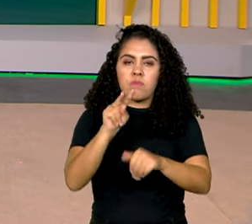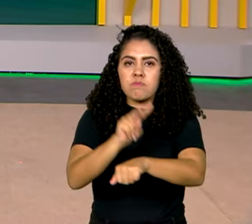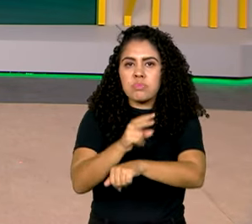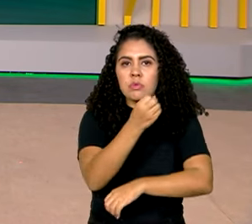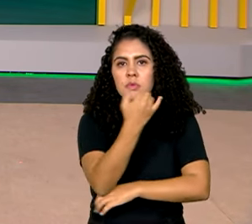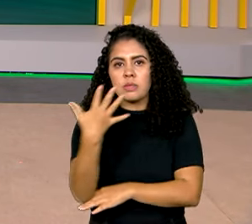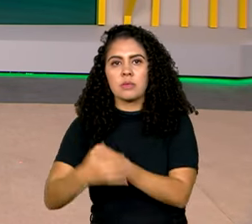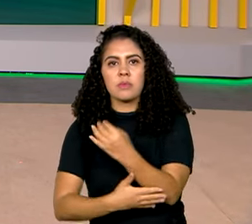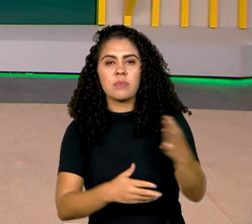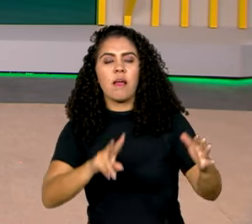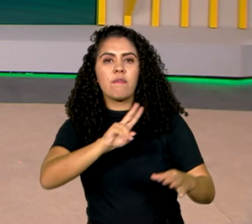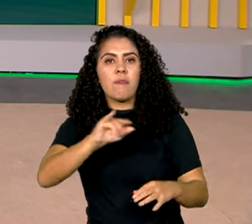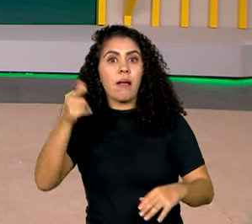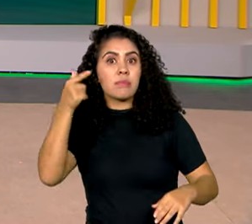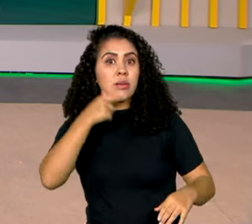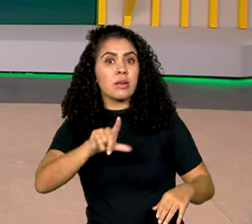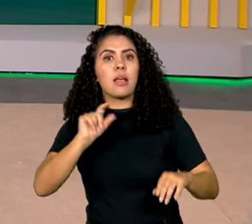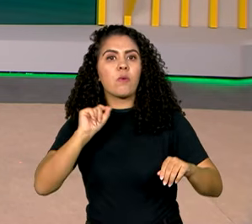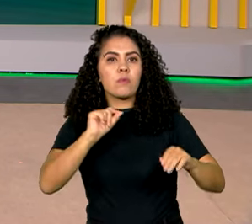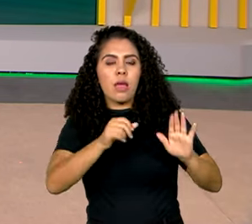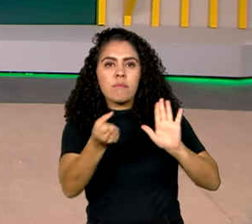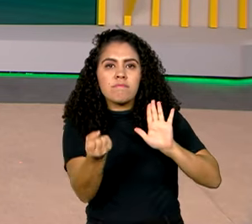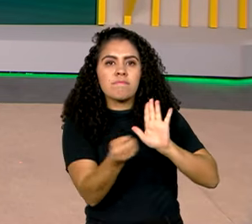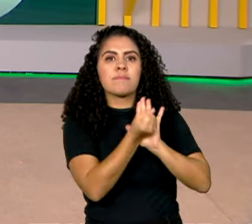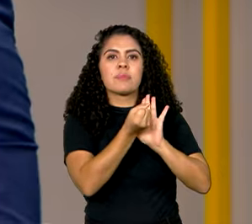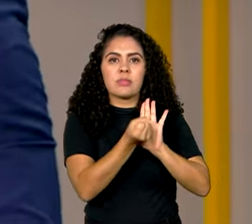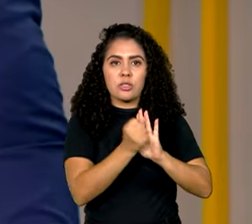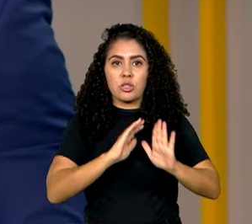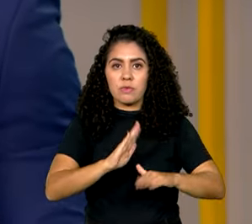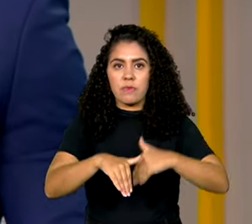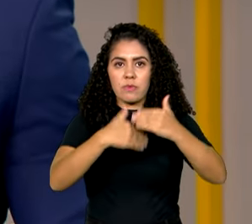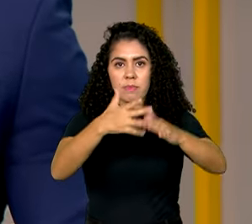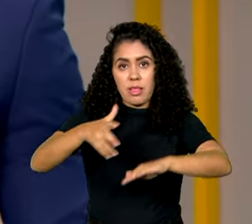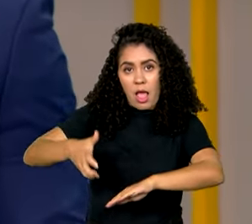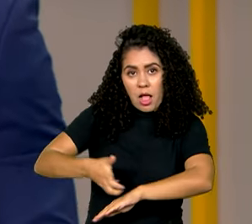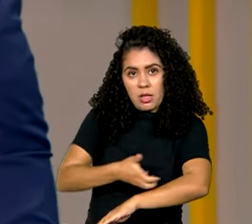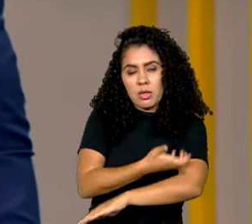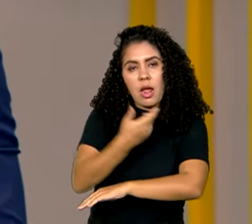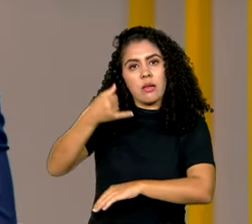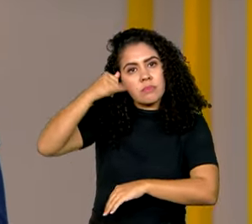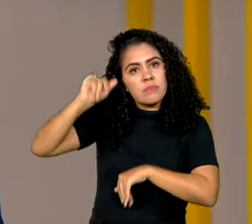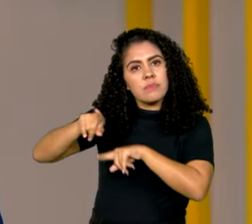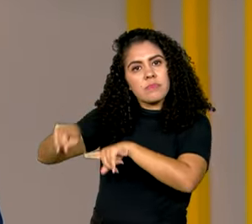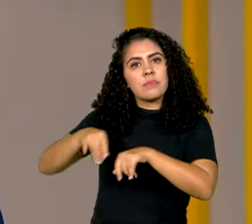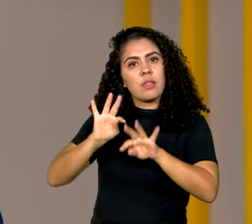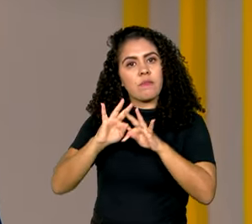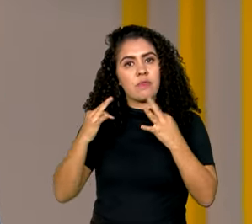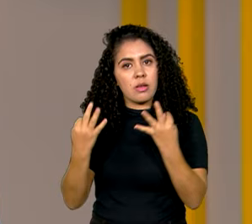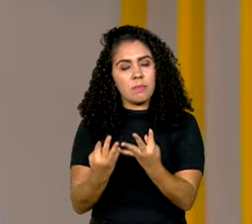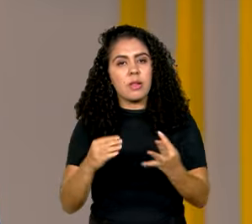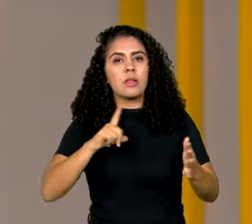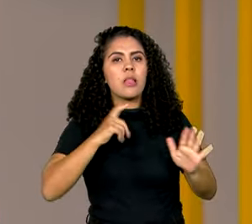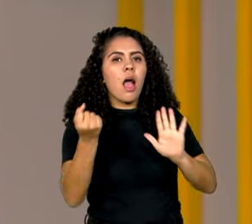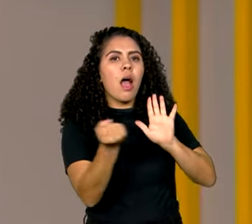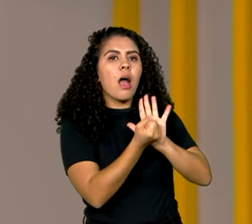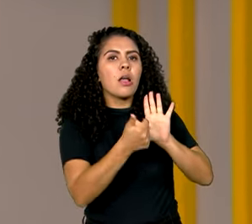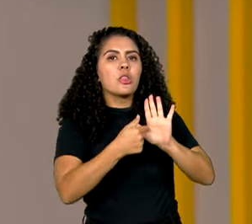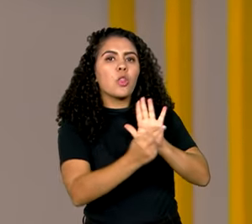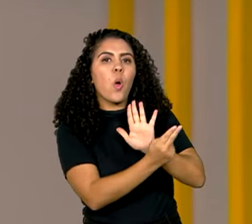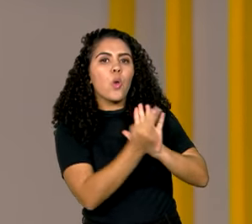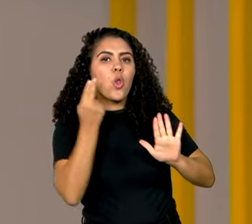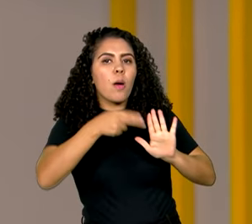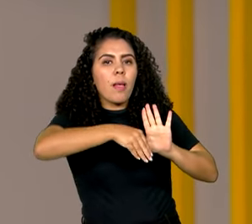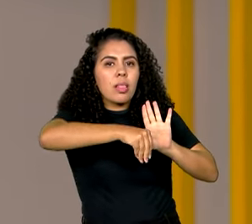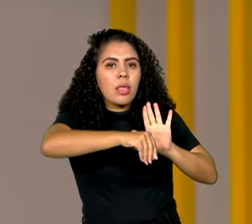Ministério do Desenvolvimento Agrário e Agricultura Familiar. O rótulo vai trazer o nome da terra onde o alimento foi